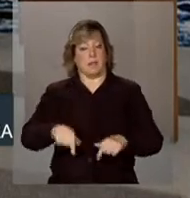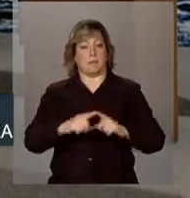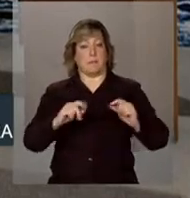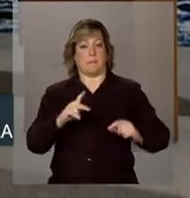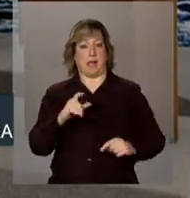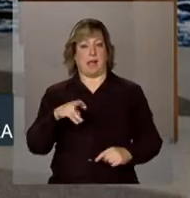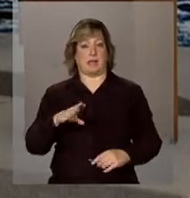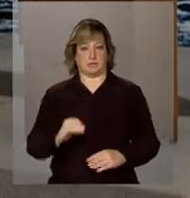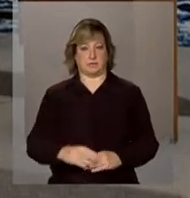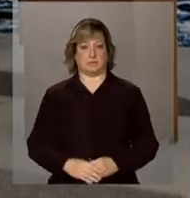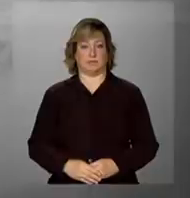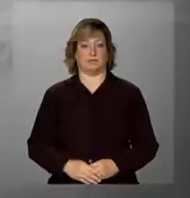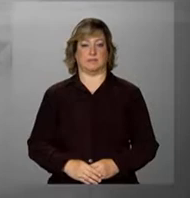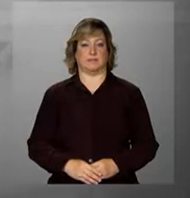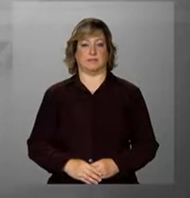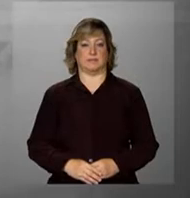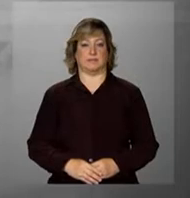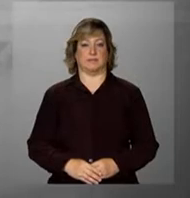Planalto.